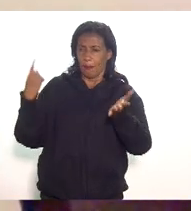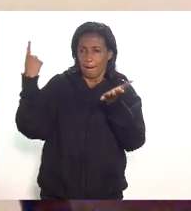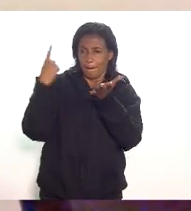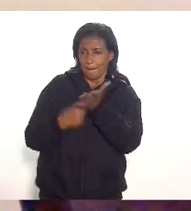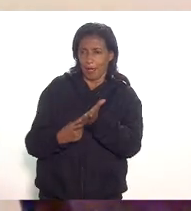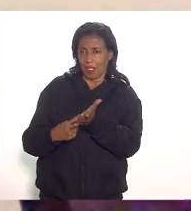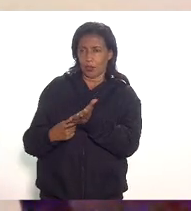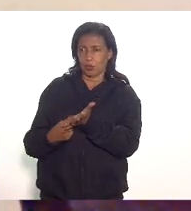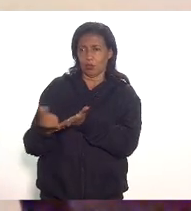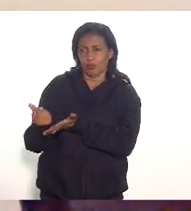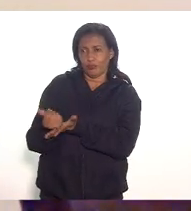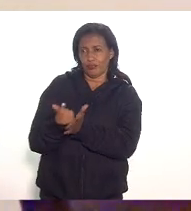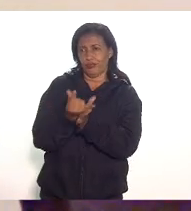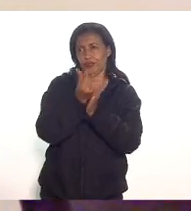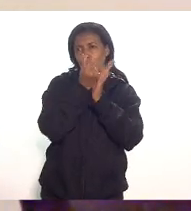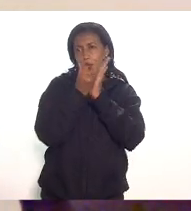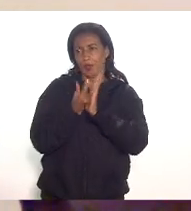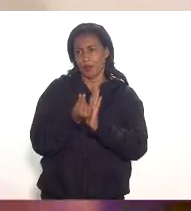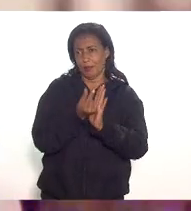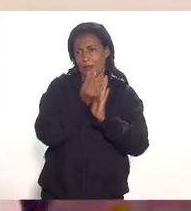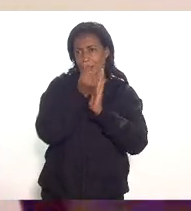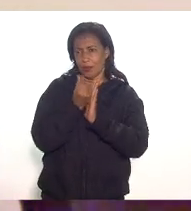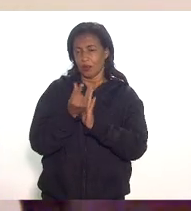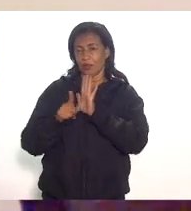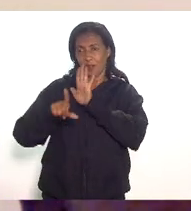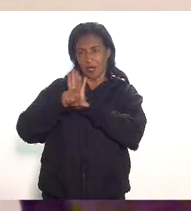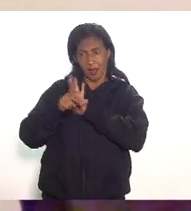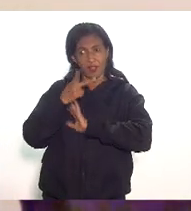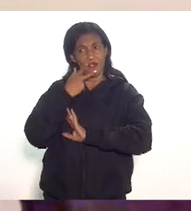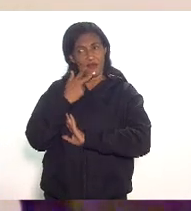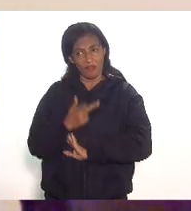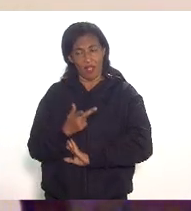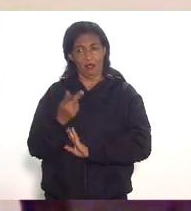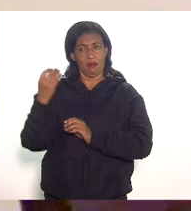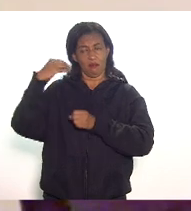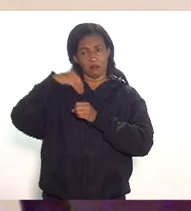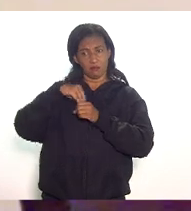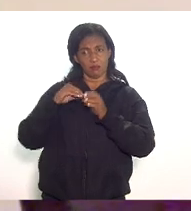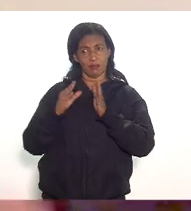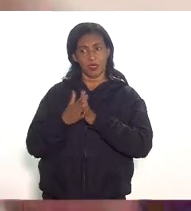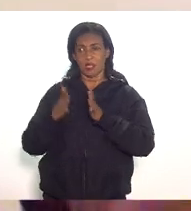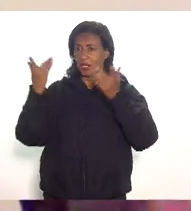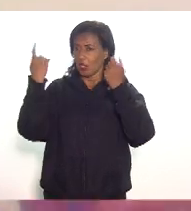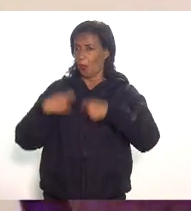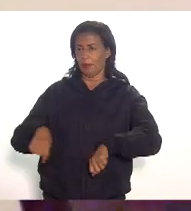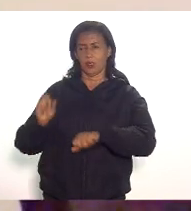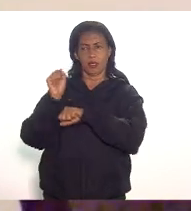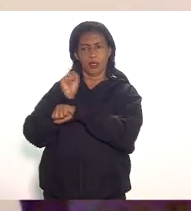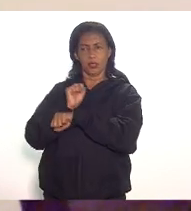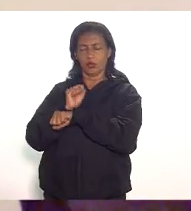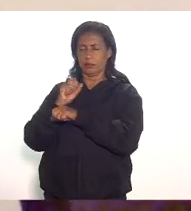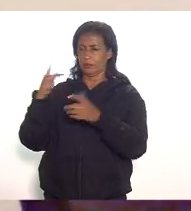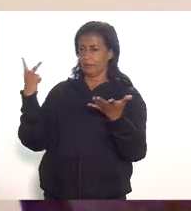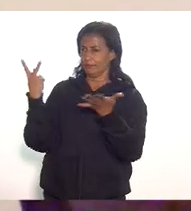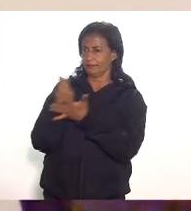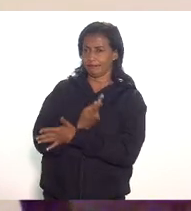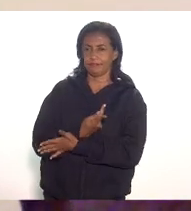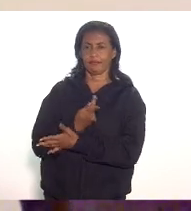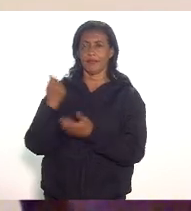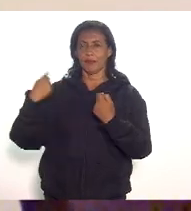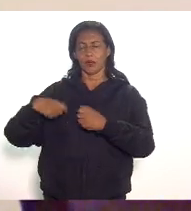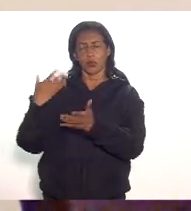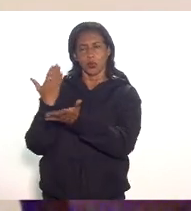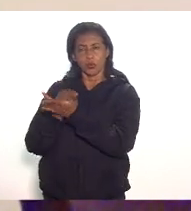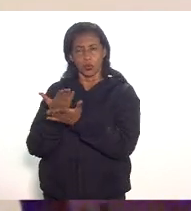orçamentário a lei fala estimativa é óbvio que não precisa esperar acontecer é preciso que o